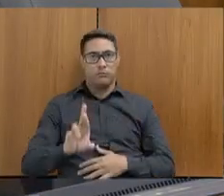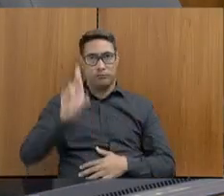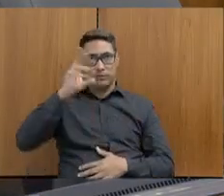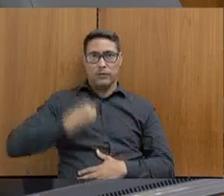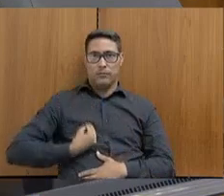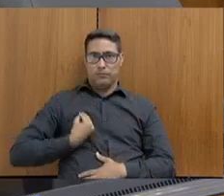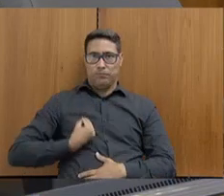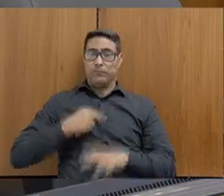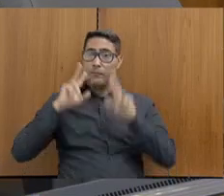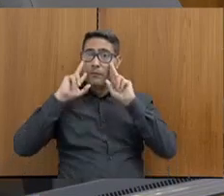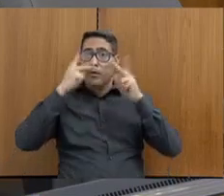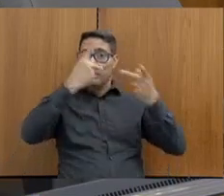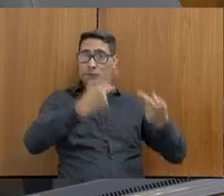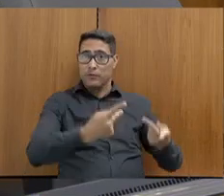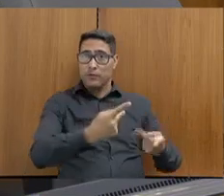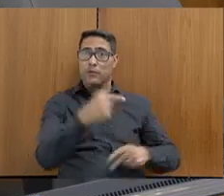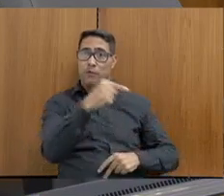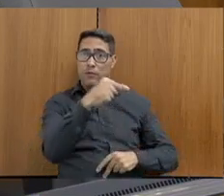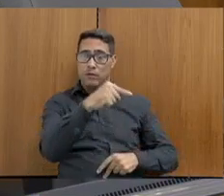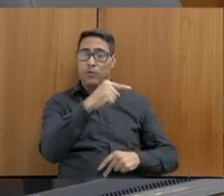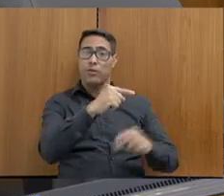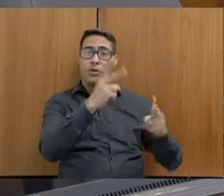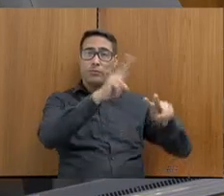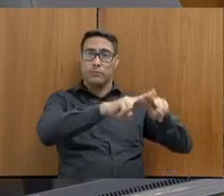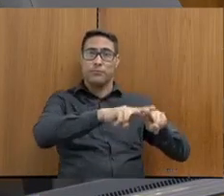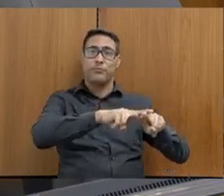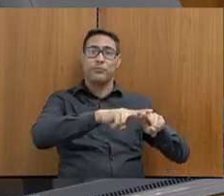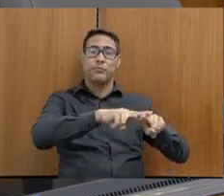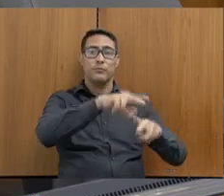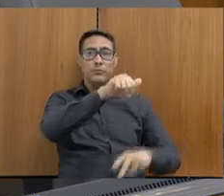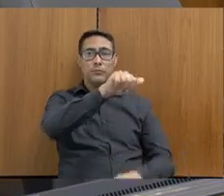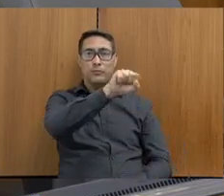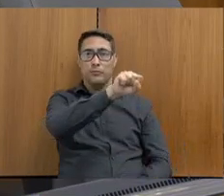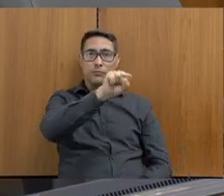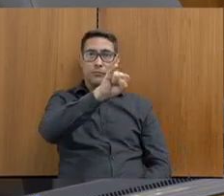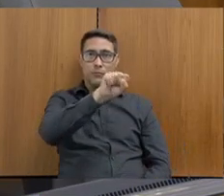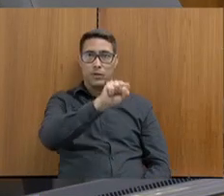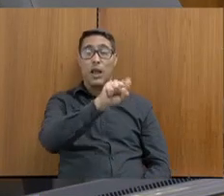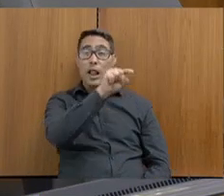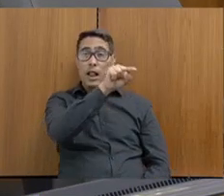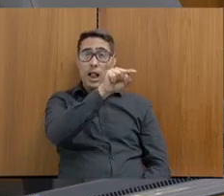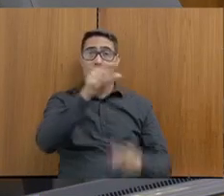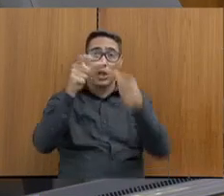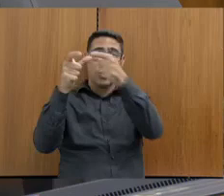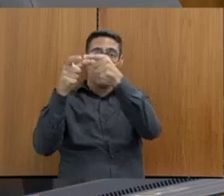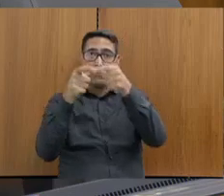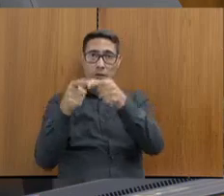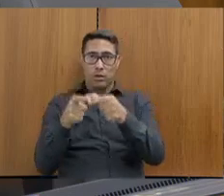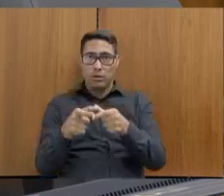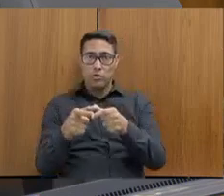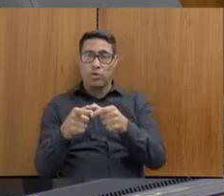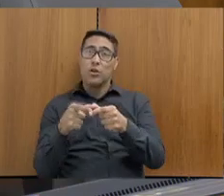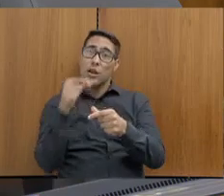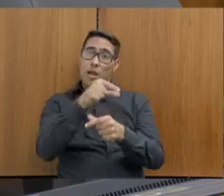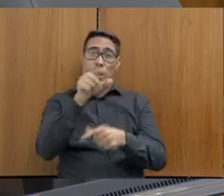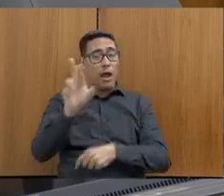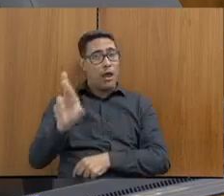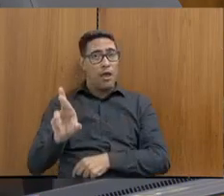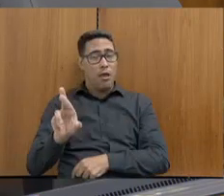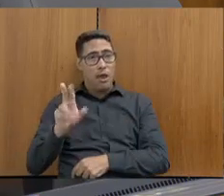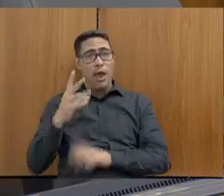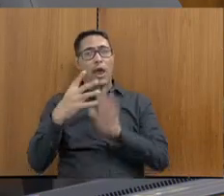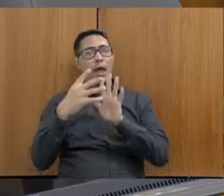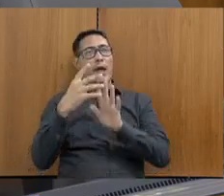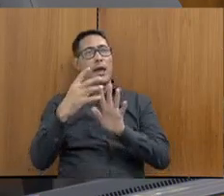visitou o presídio de Assis lá em Uberlândia. Esse presídio hoje é referência em matéria de segurança.